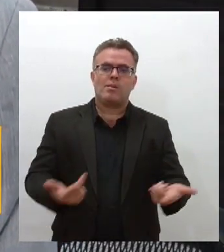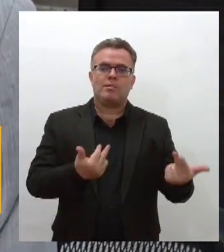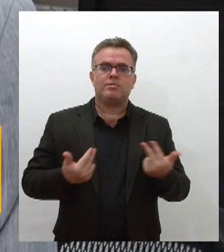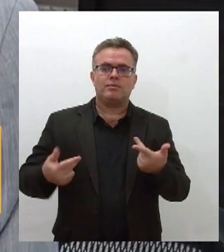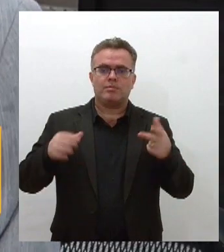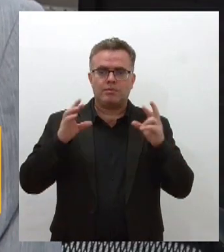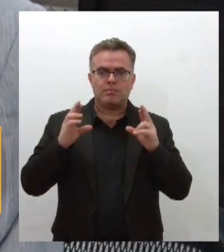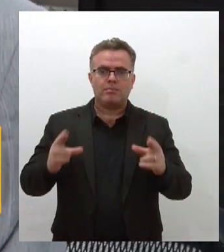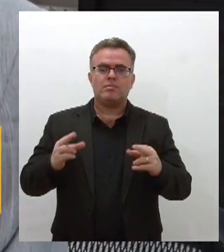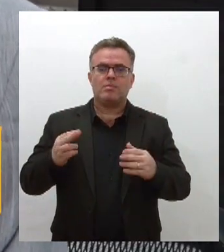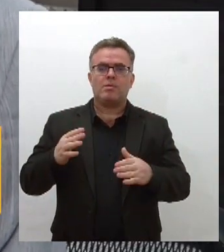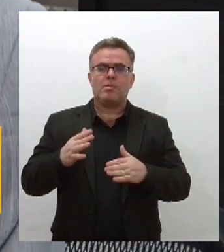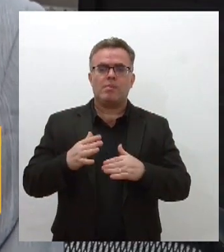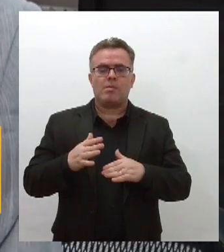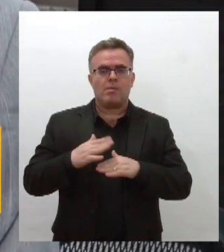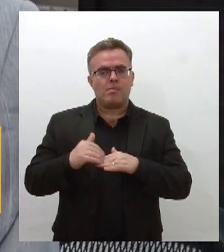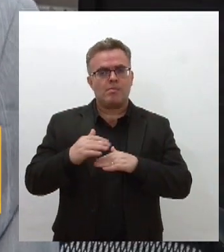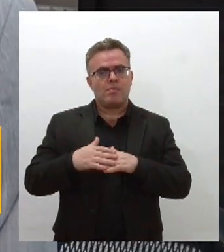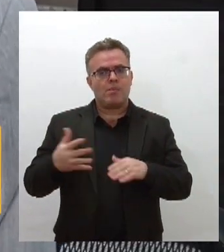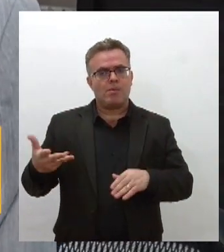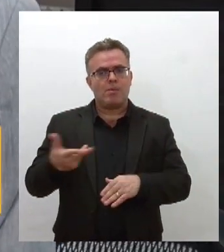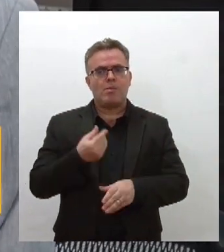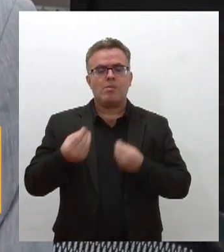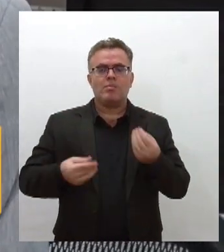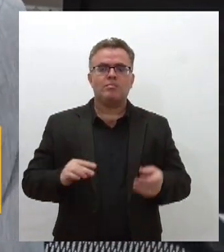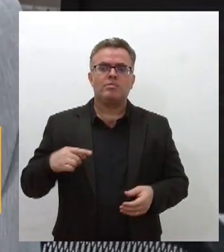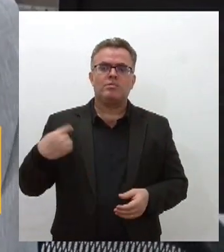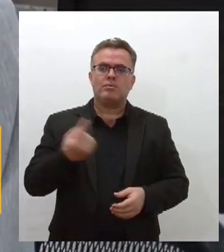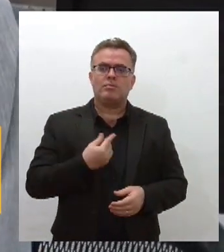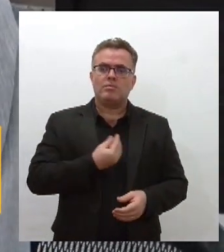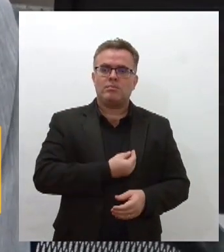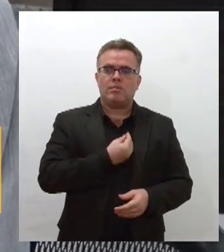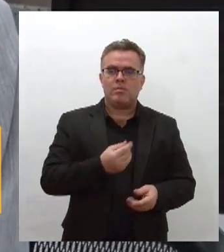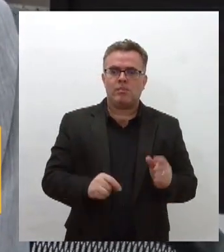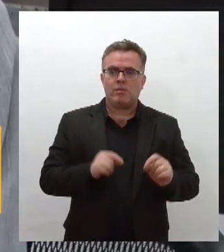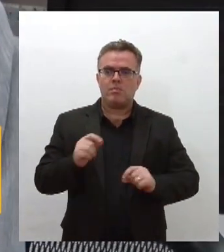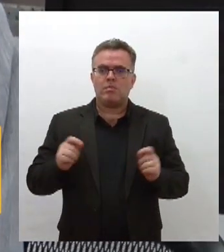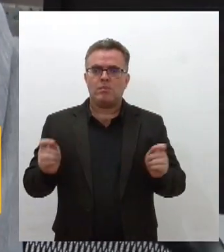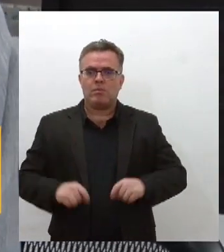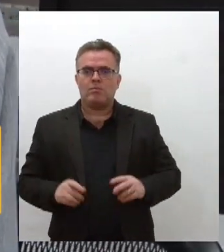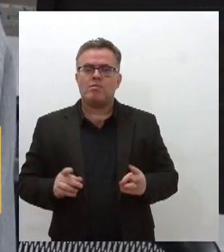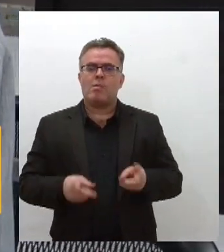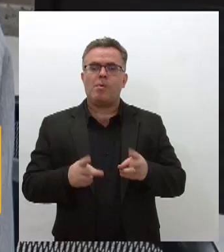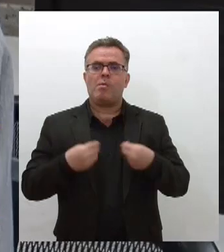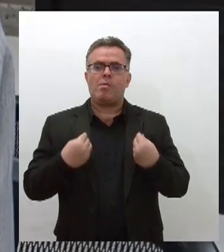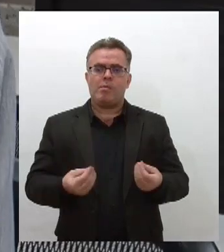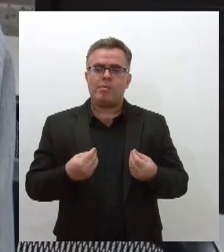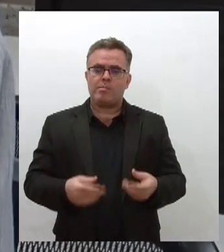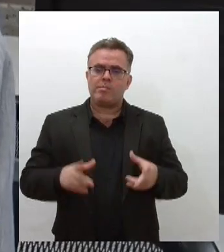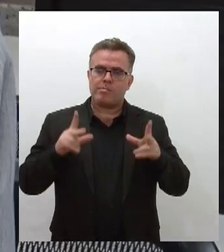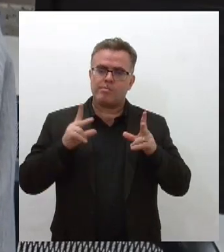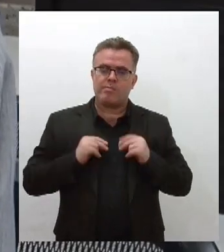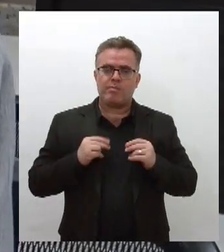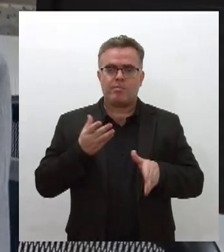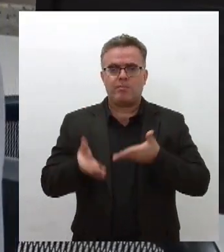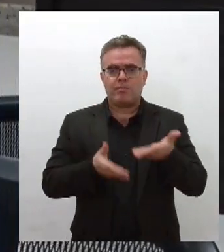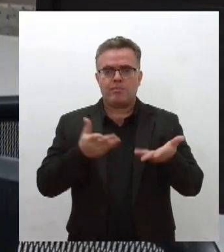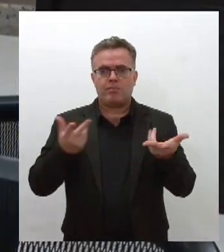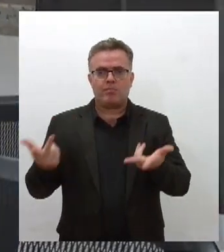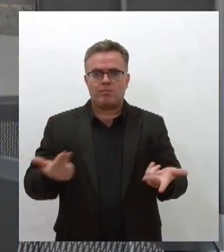tolerância a todas as formas de vida e sobretudo as questões humanas que elas merecem ser tratadas igualmente